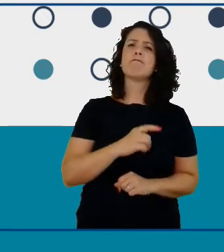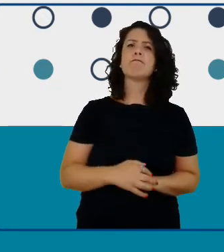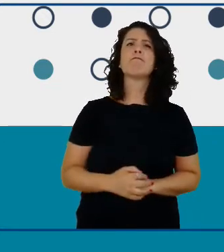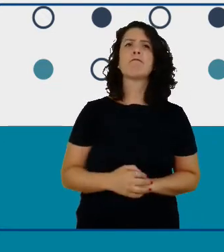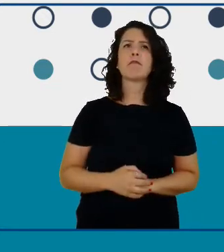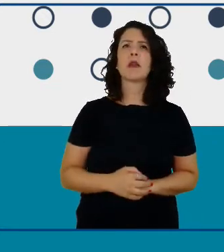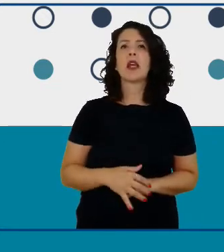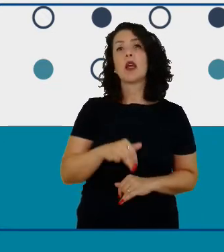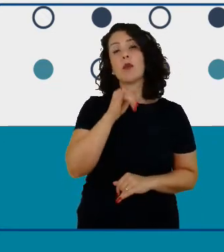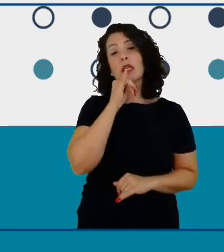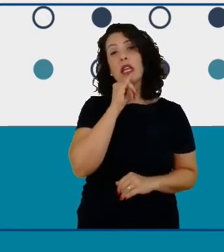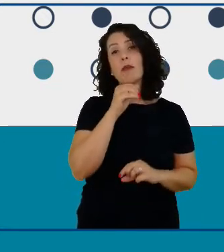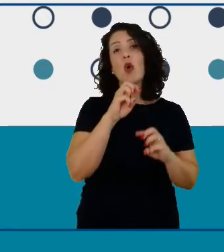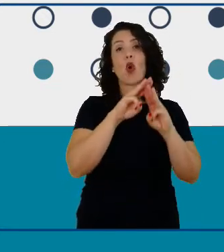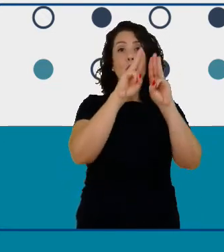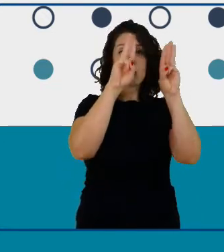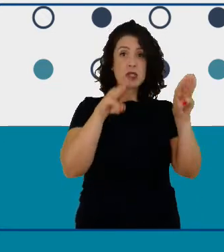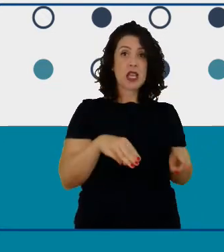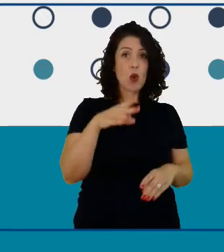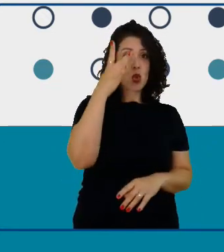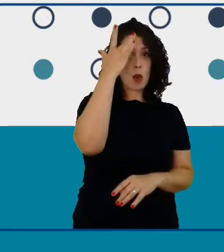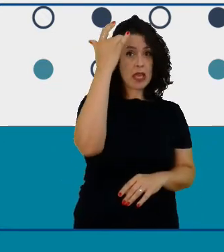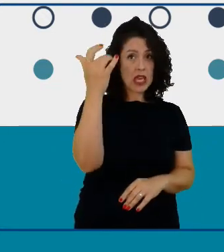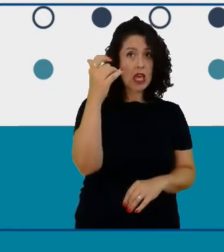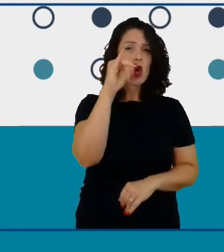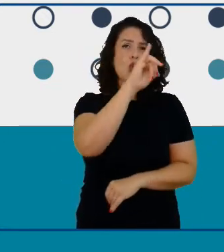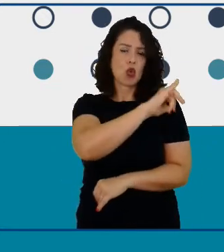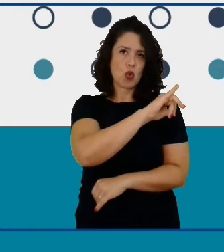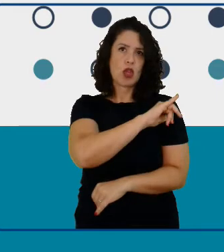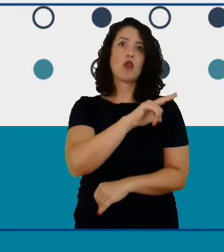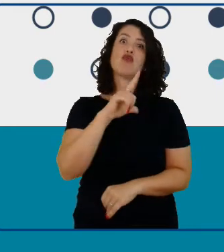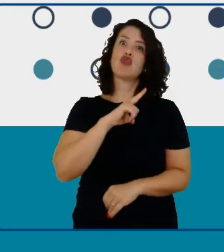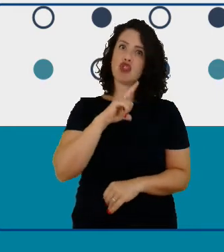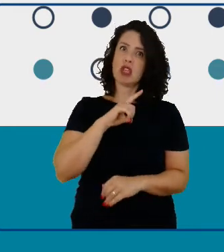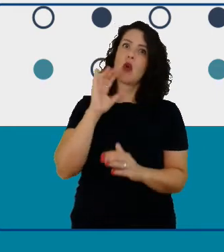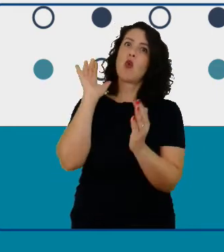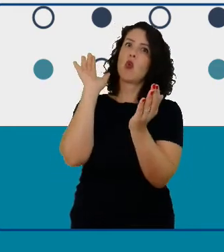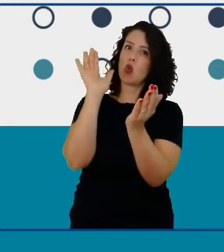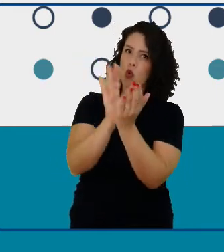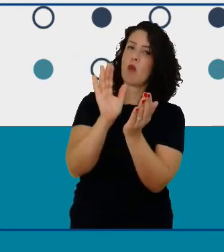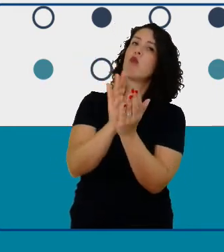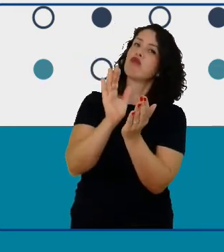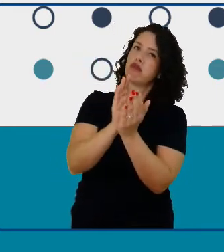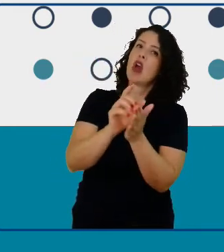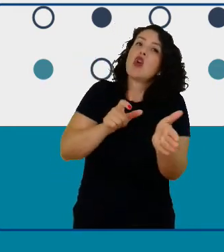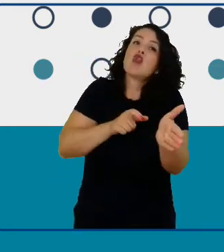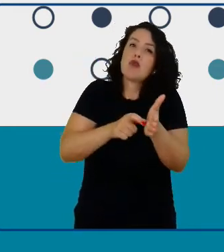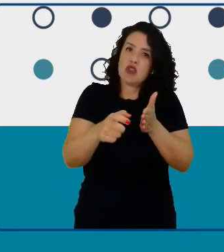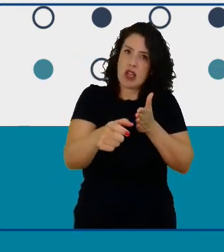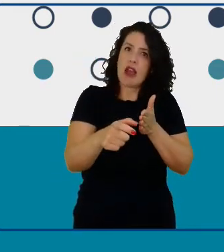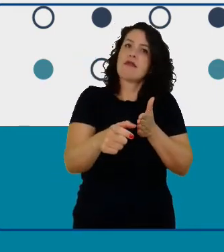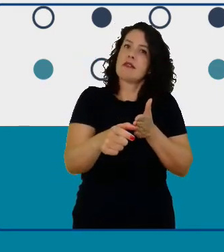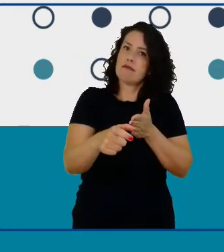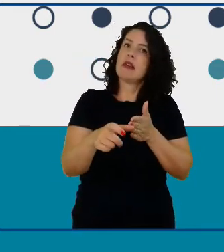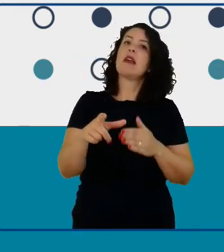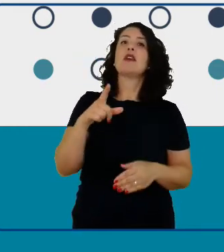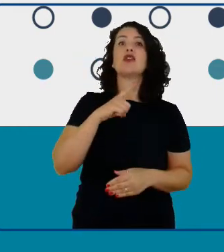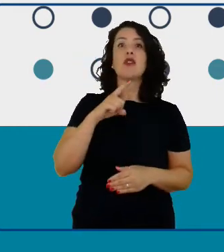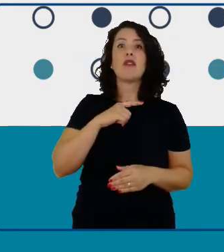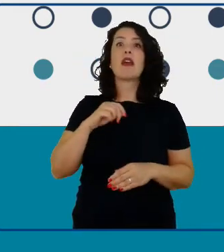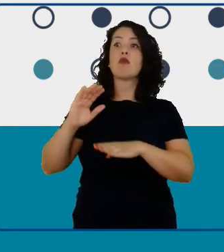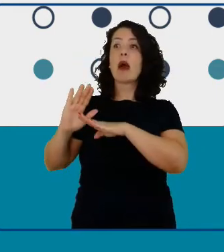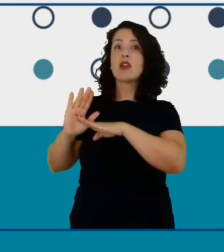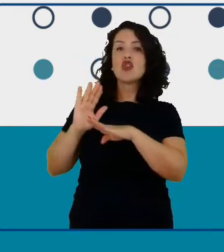Manhã que também tinha o British Council então assim antes da consultoria em 2021 nós tivemos uma colaboração em direta em